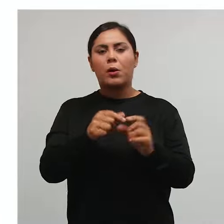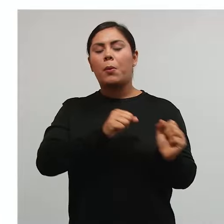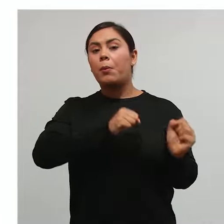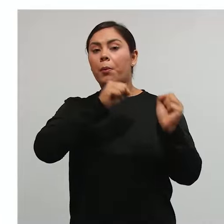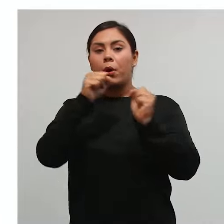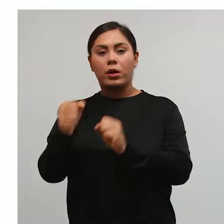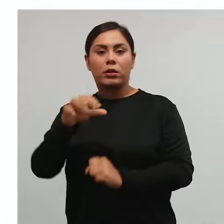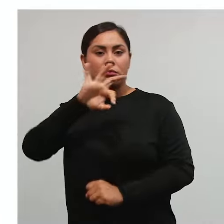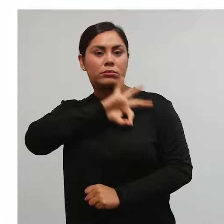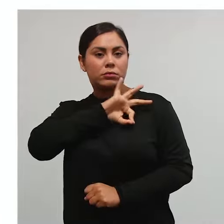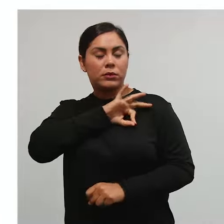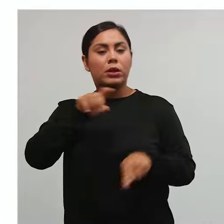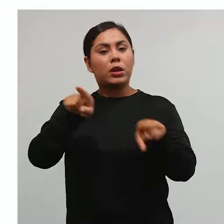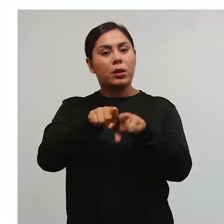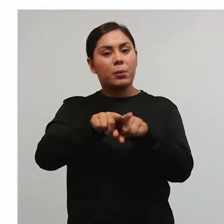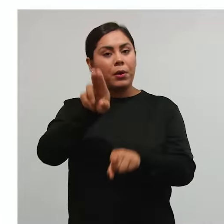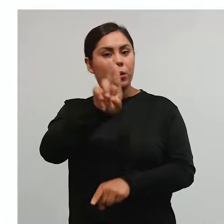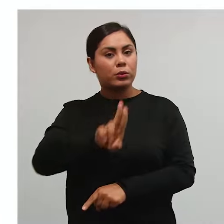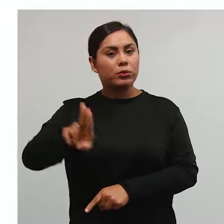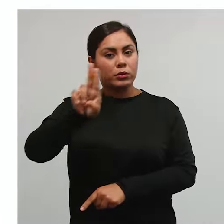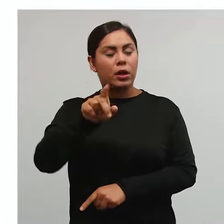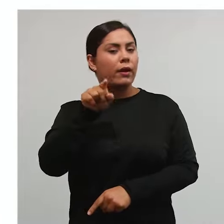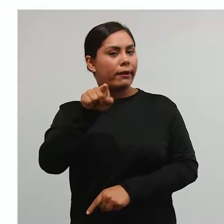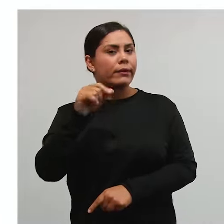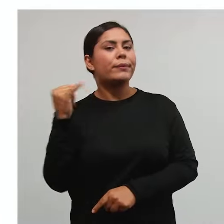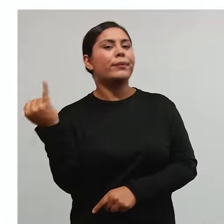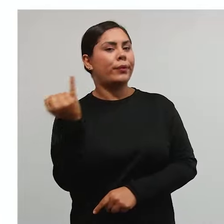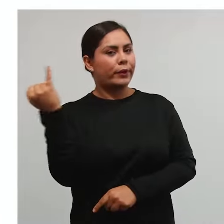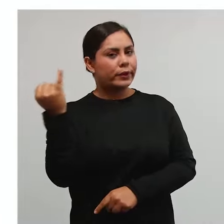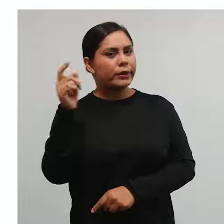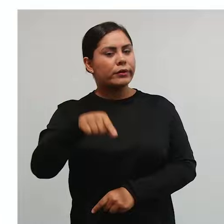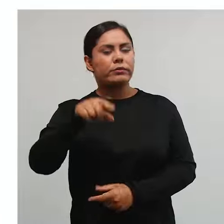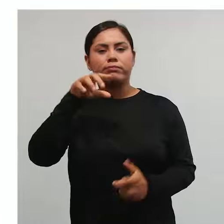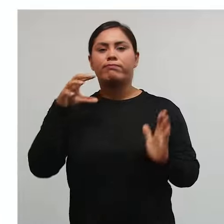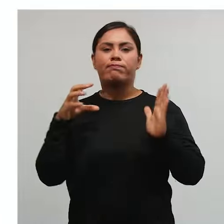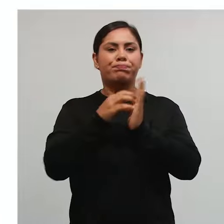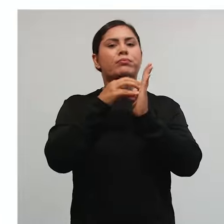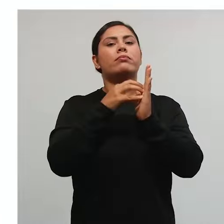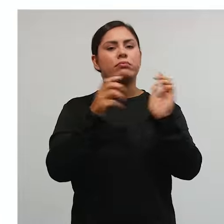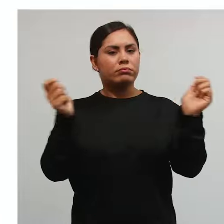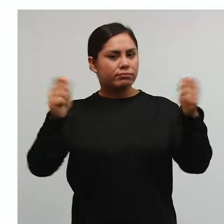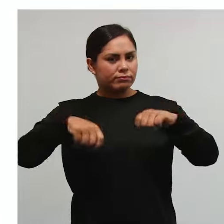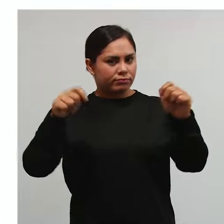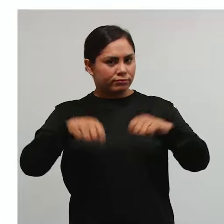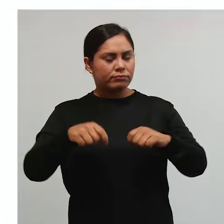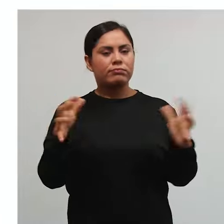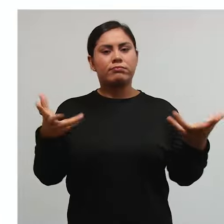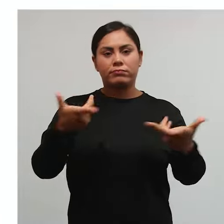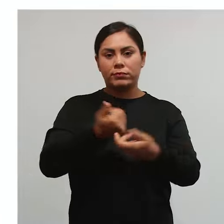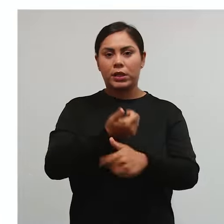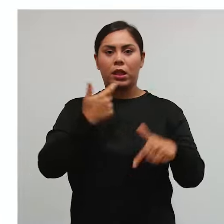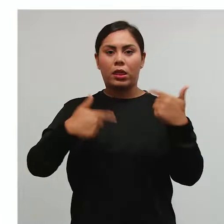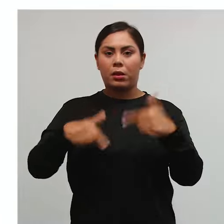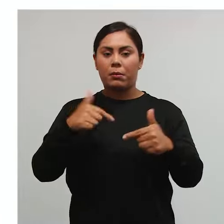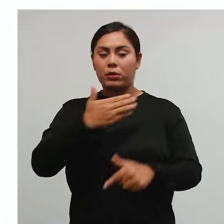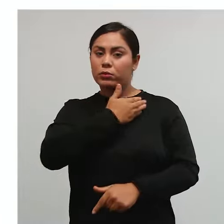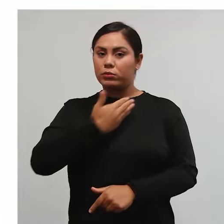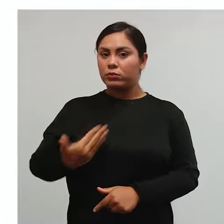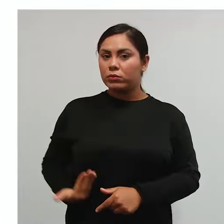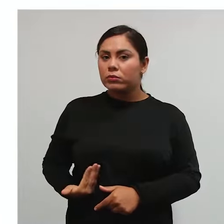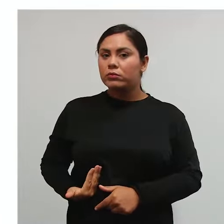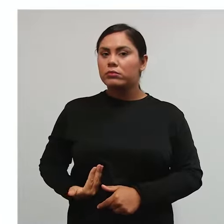ou pela utilização, isso aqui é importante, efetiva ou potencial de serviços públicos específicos e